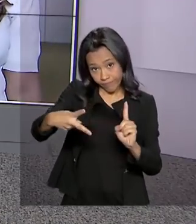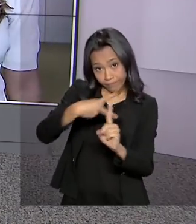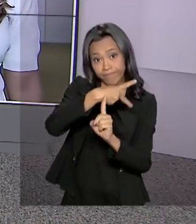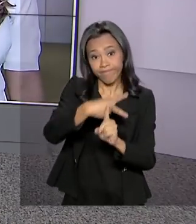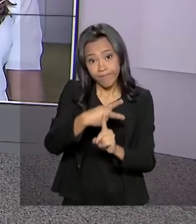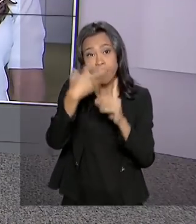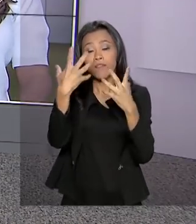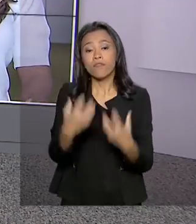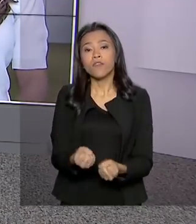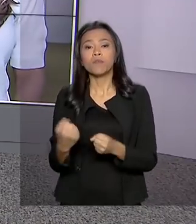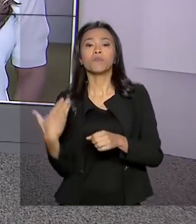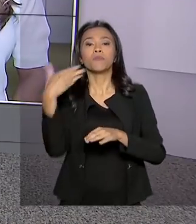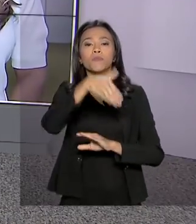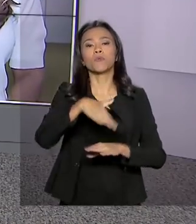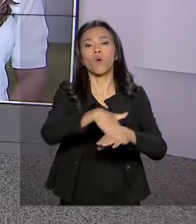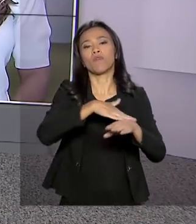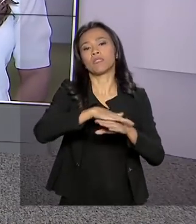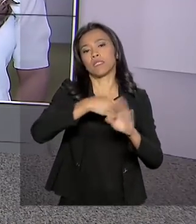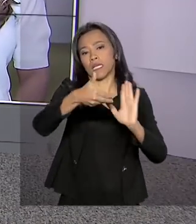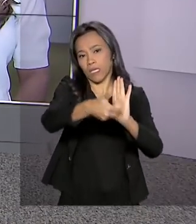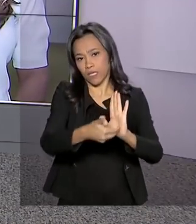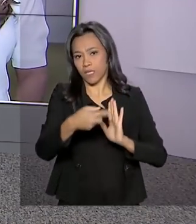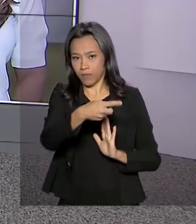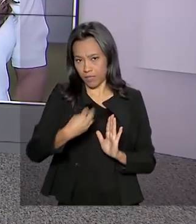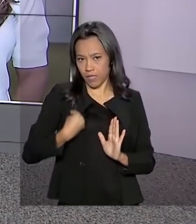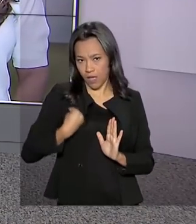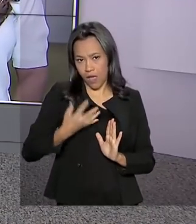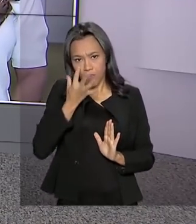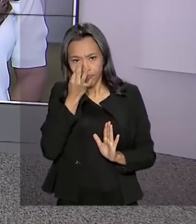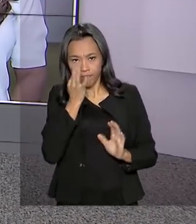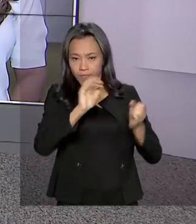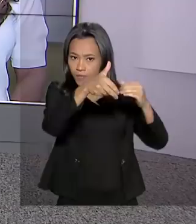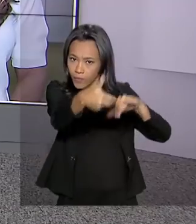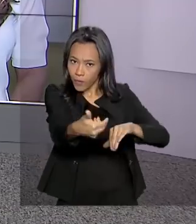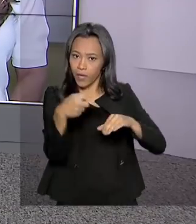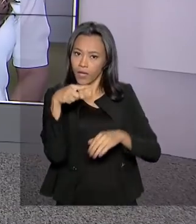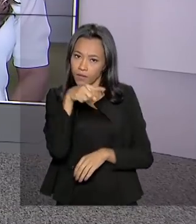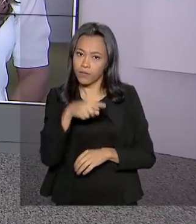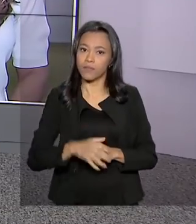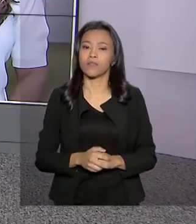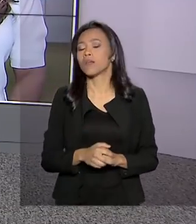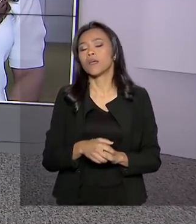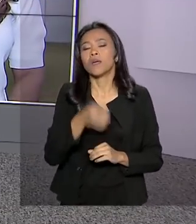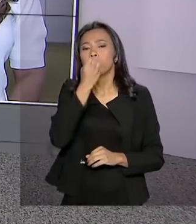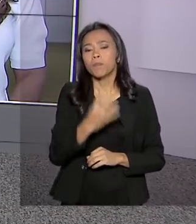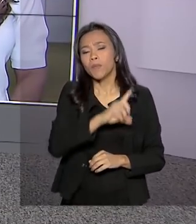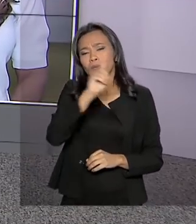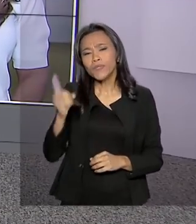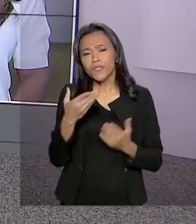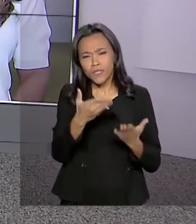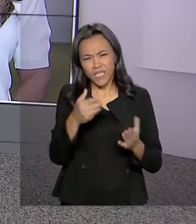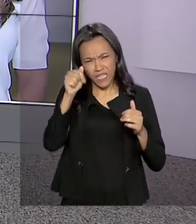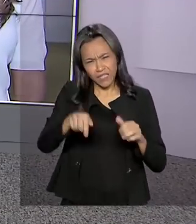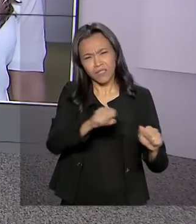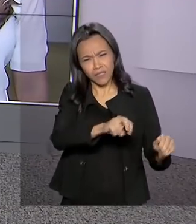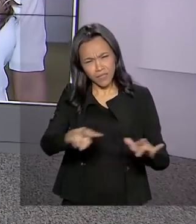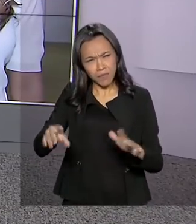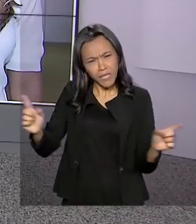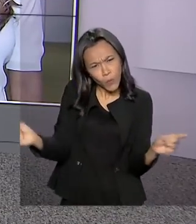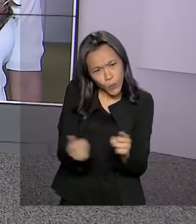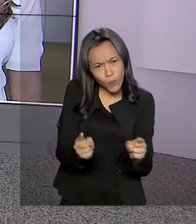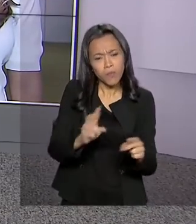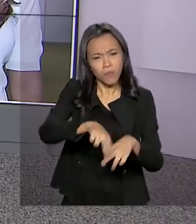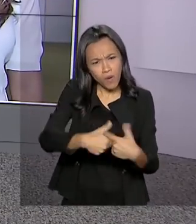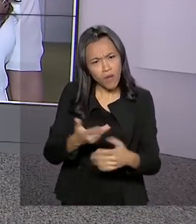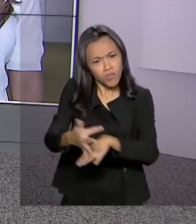por isso a gente vai conversar com a repórter Selma Dias, que está lá no Congresso Nacional, no Salão Verde da Câmara. Selma, bom dia para você. Essa semana é mais curta por causa